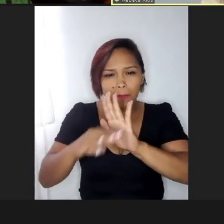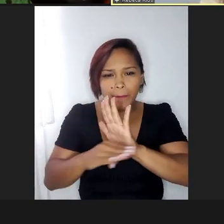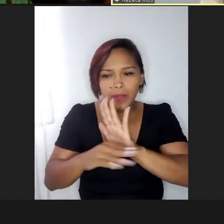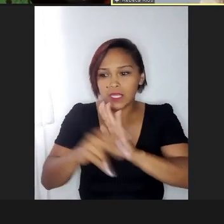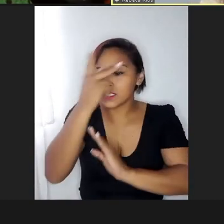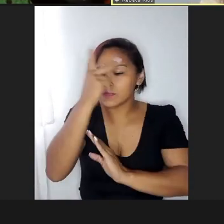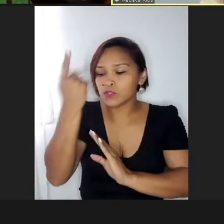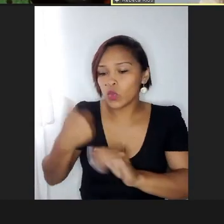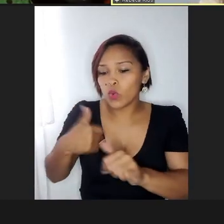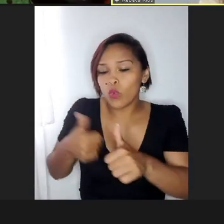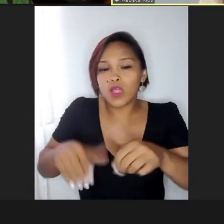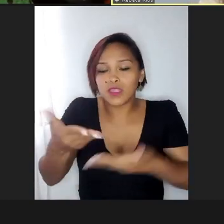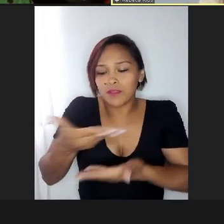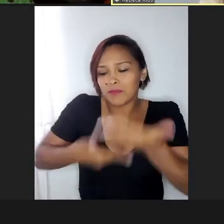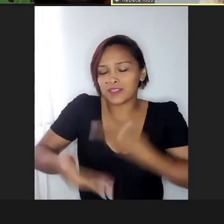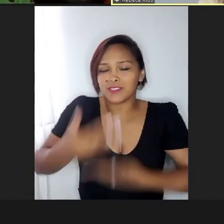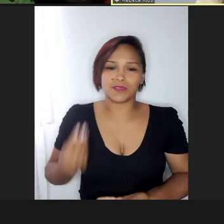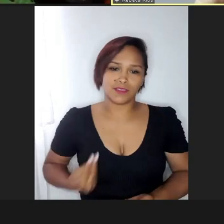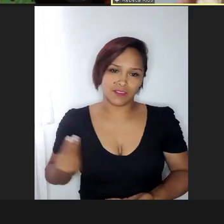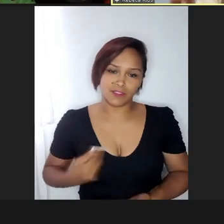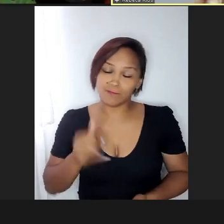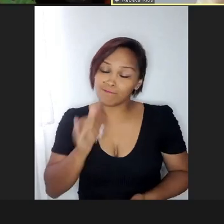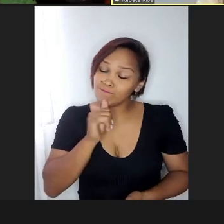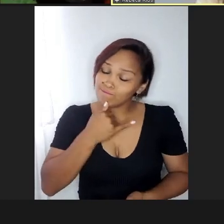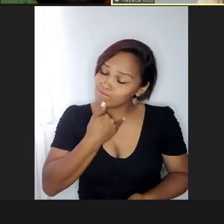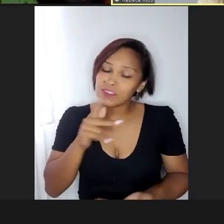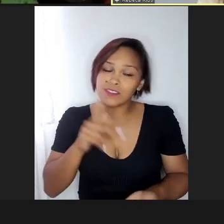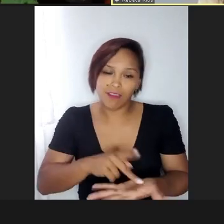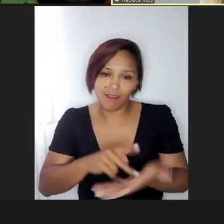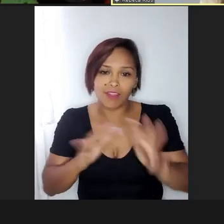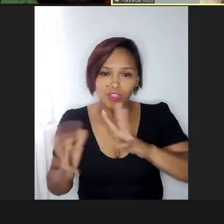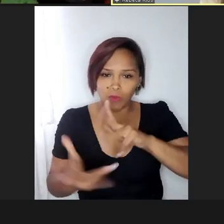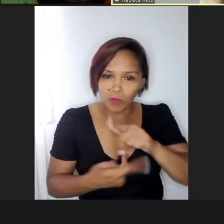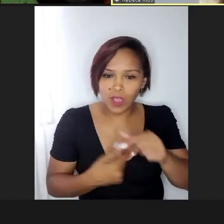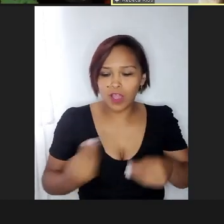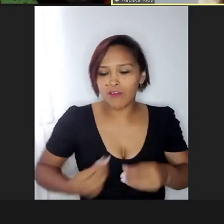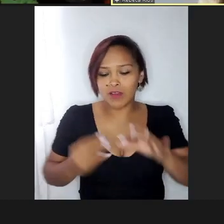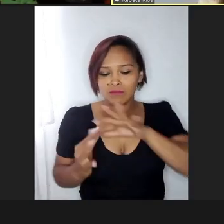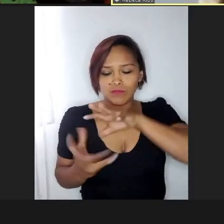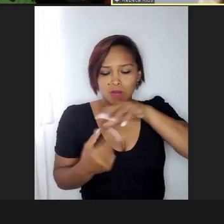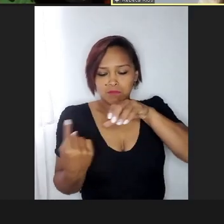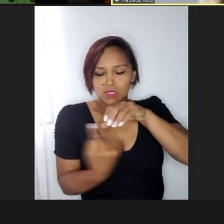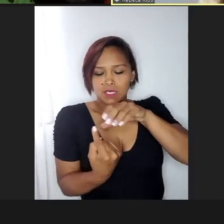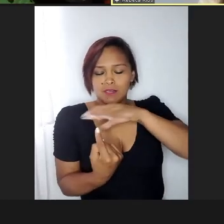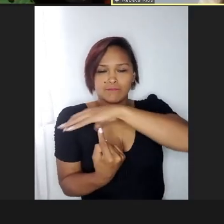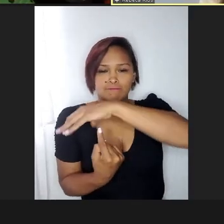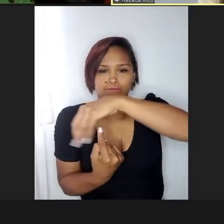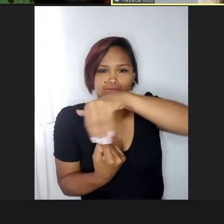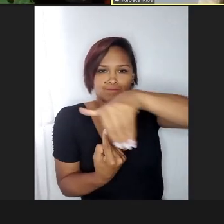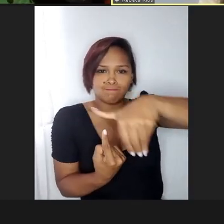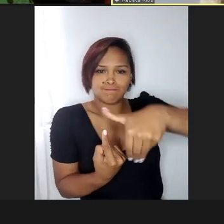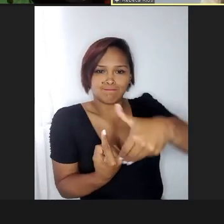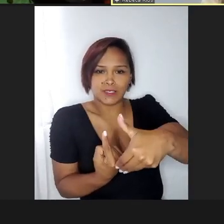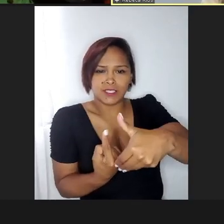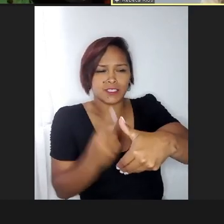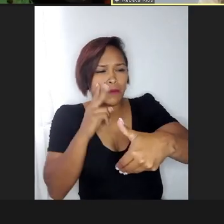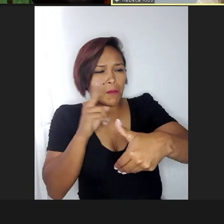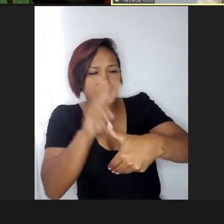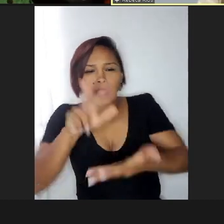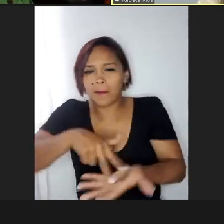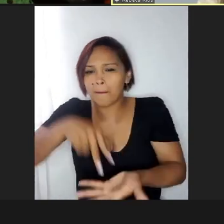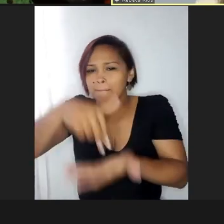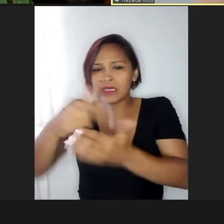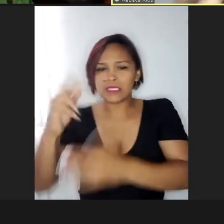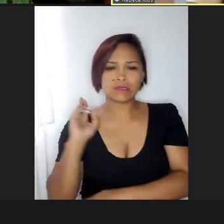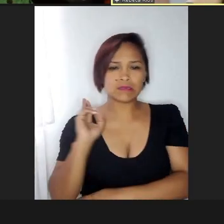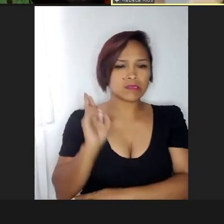não faz parte da gente, infelizmente, a gente vira e vira uma bolha, né, a gente não vê representatividade, a gente